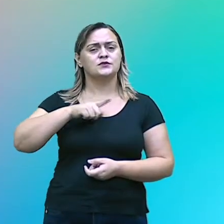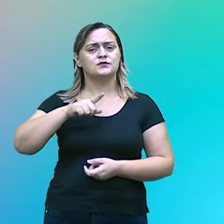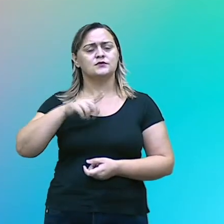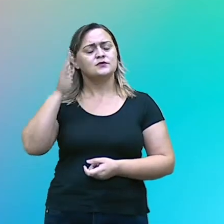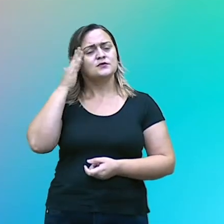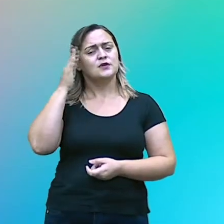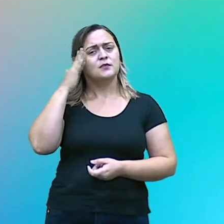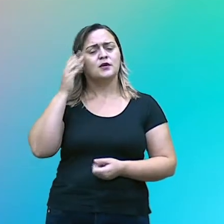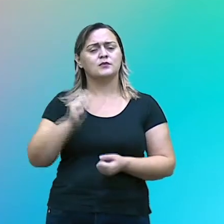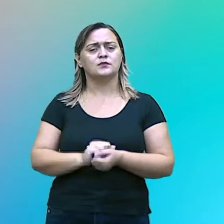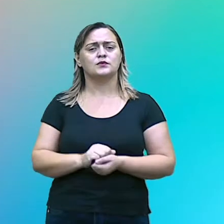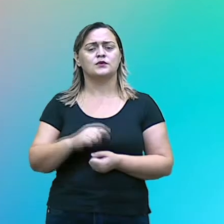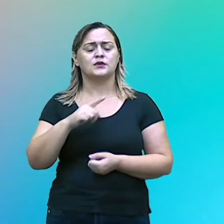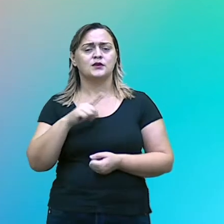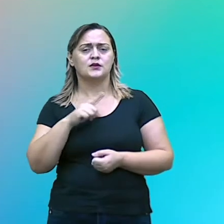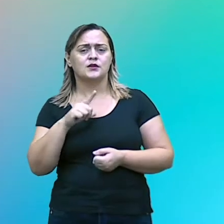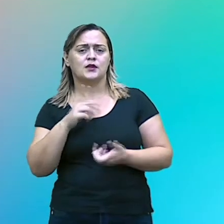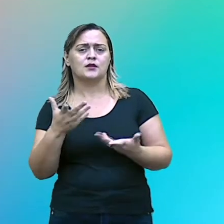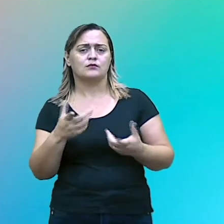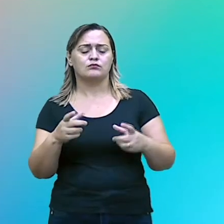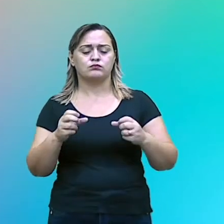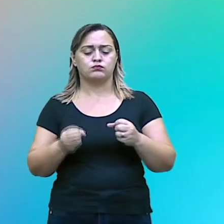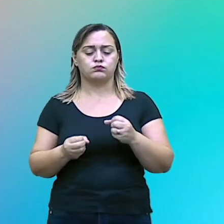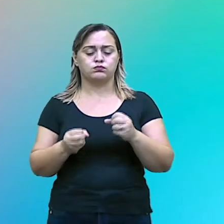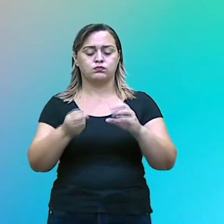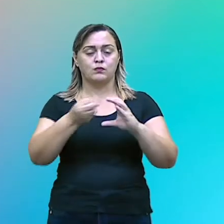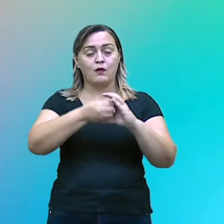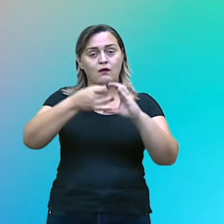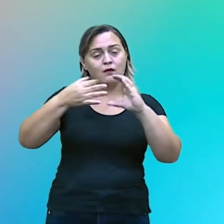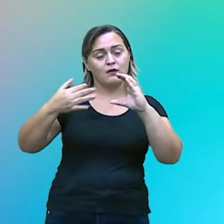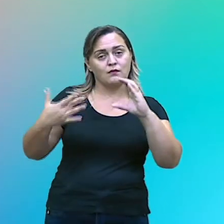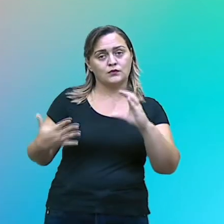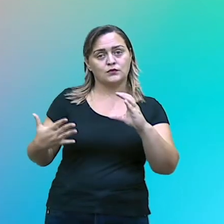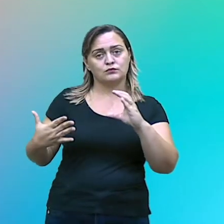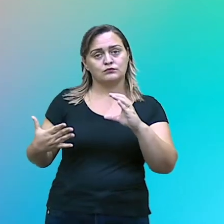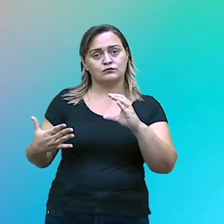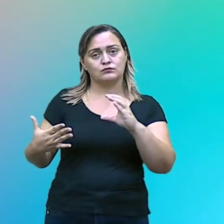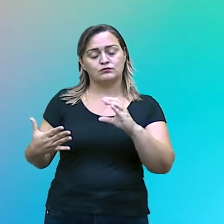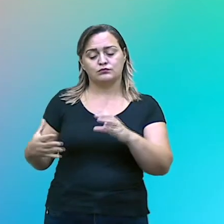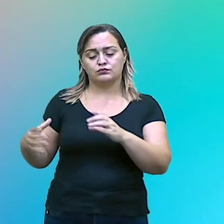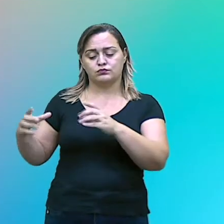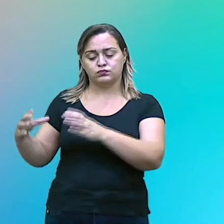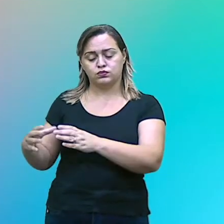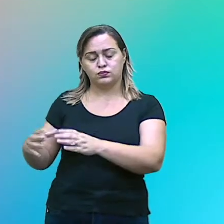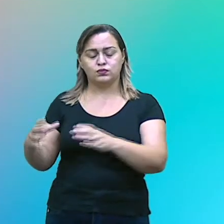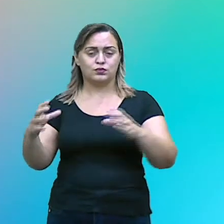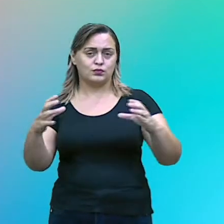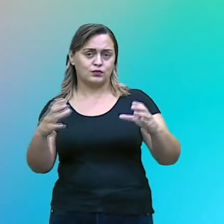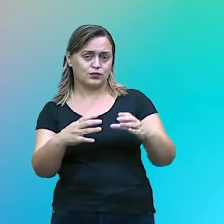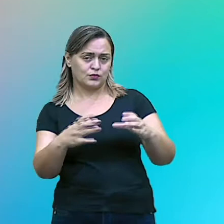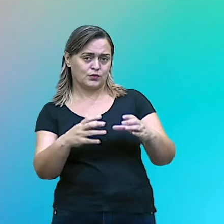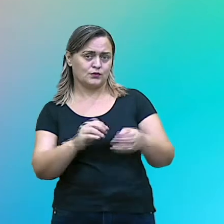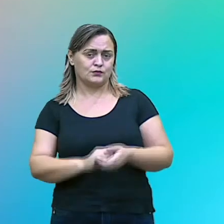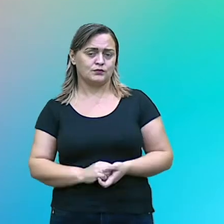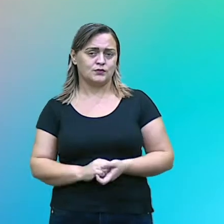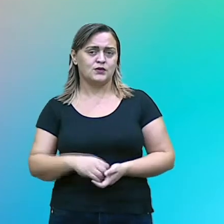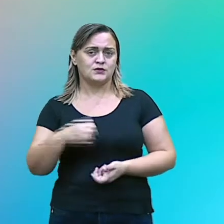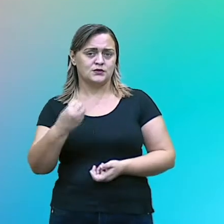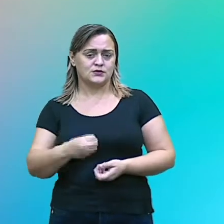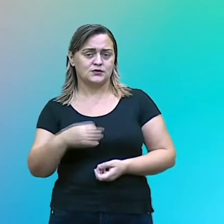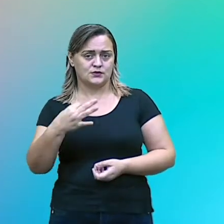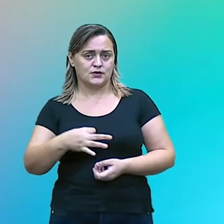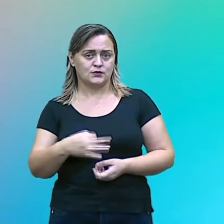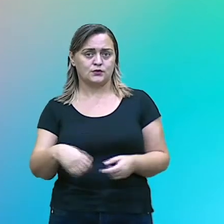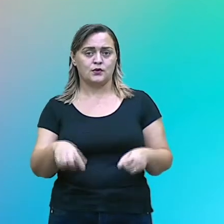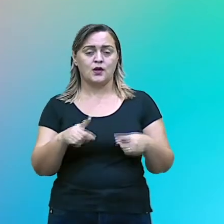sujeito e predicado. Isso. Quando a estrutura da oração aí é feita em torno desses termos. Integrantes, quando eu